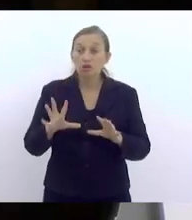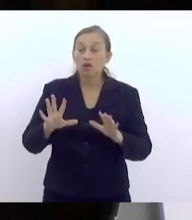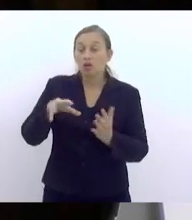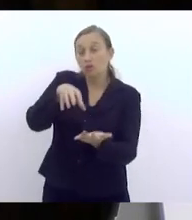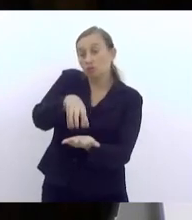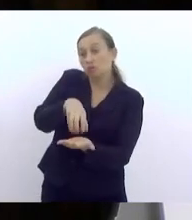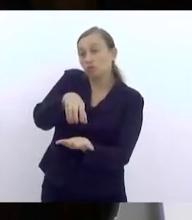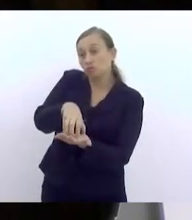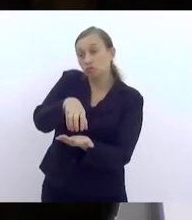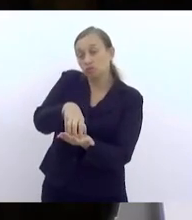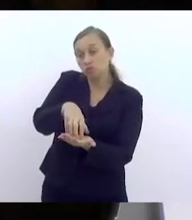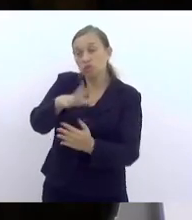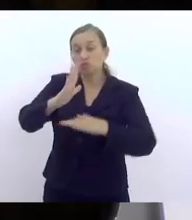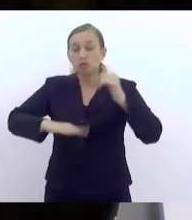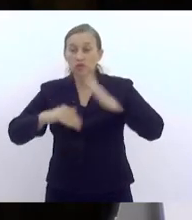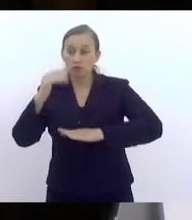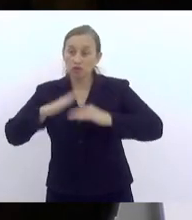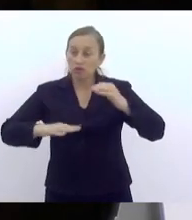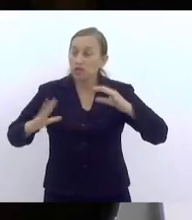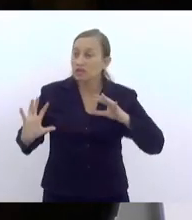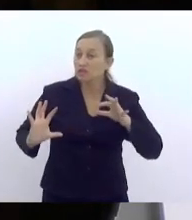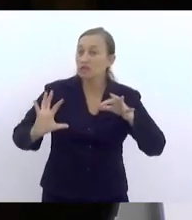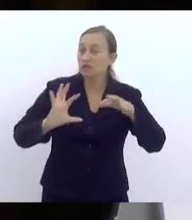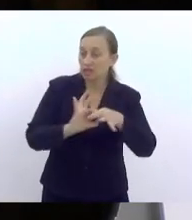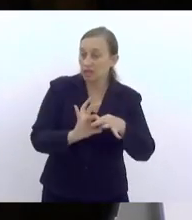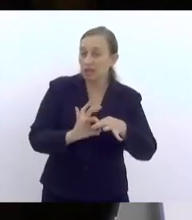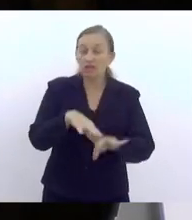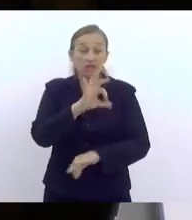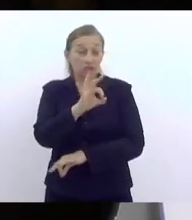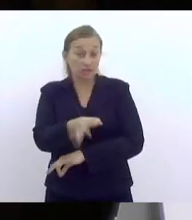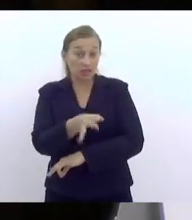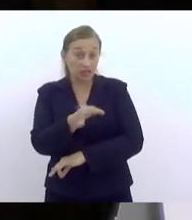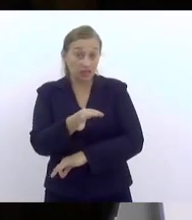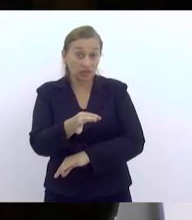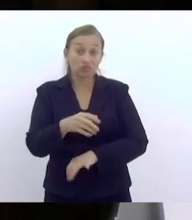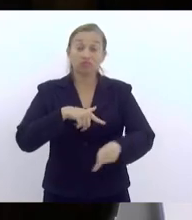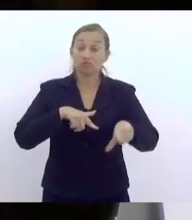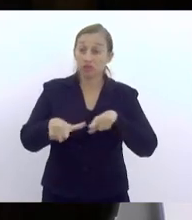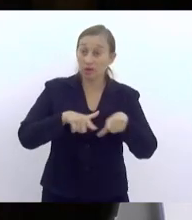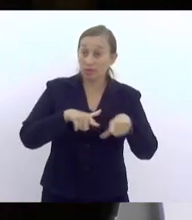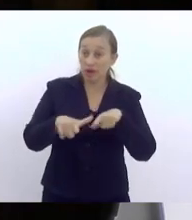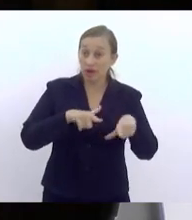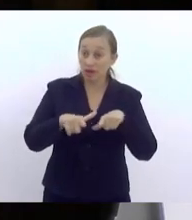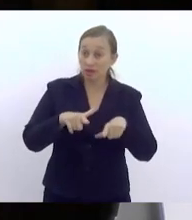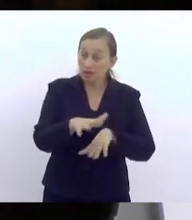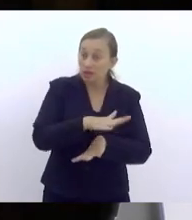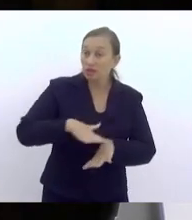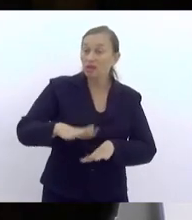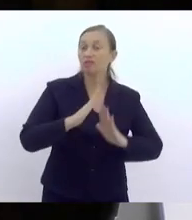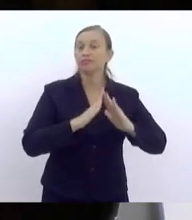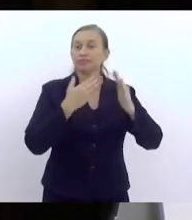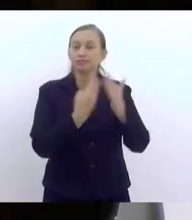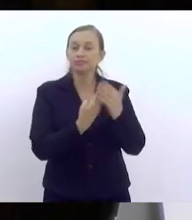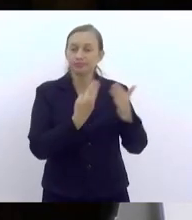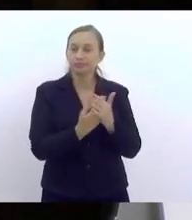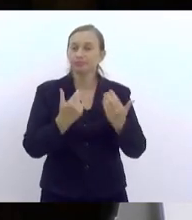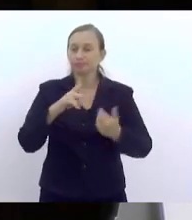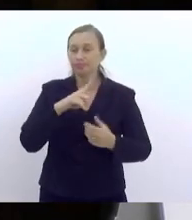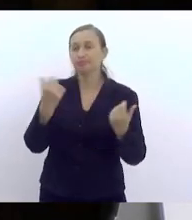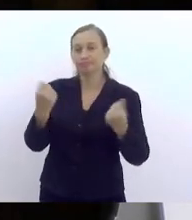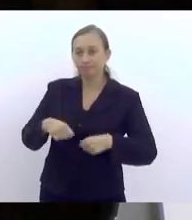que se encaixam, de fato, nas finalidades e serviços que o campo da educação tem e precisa.